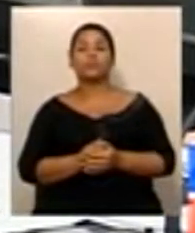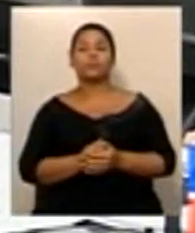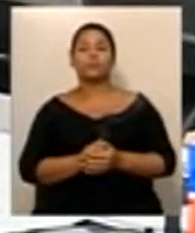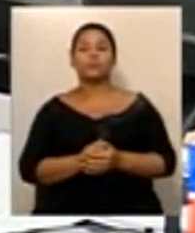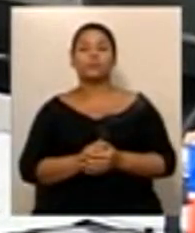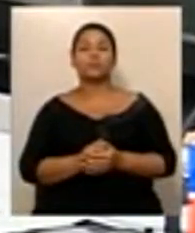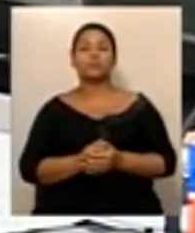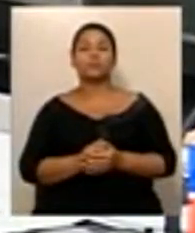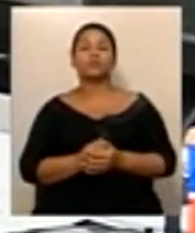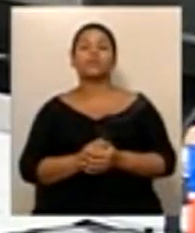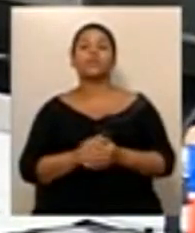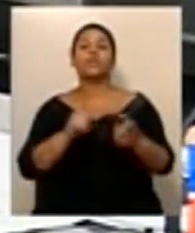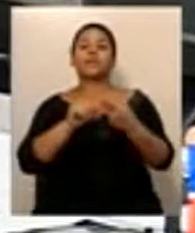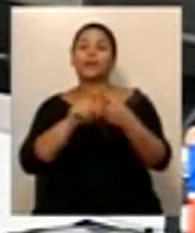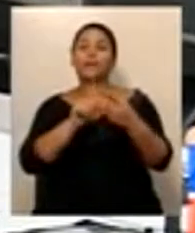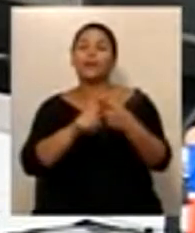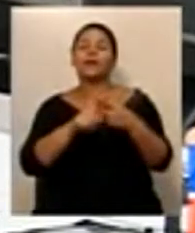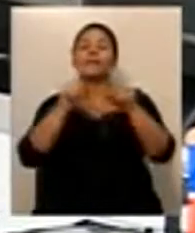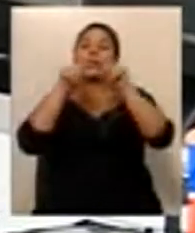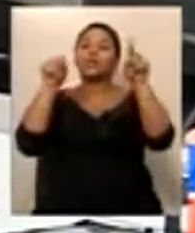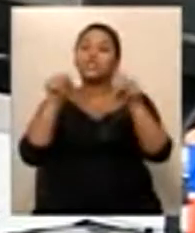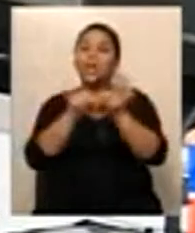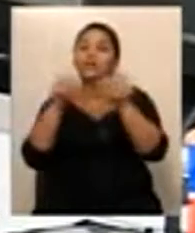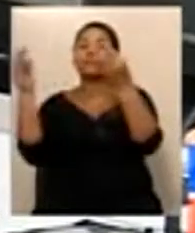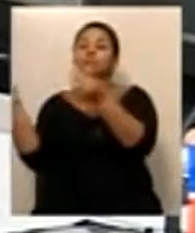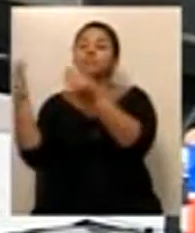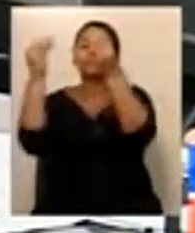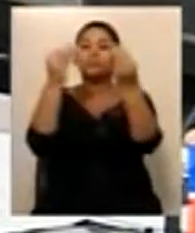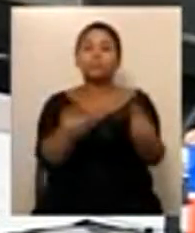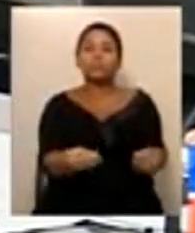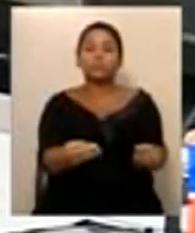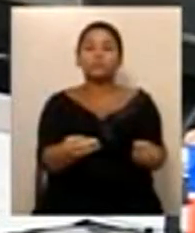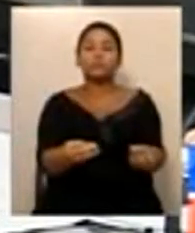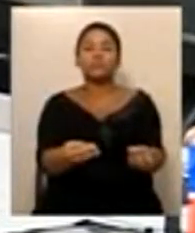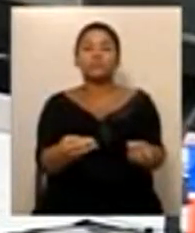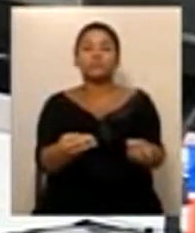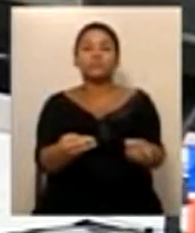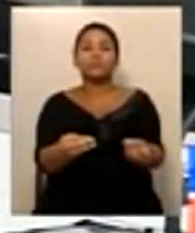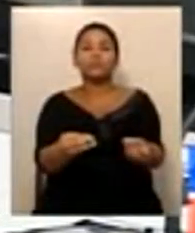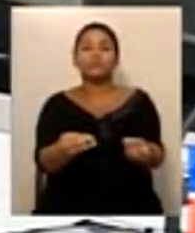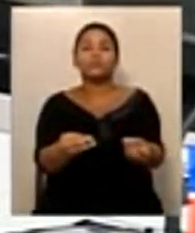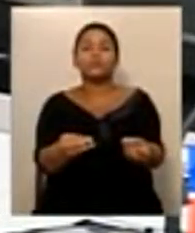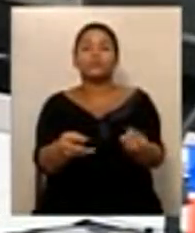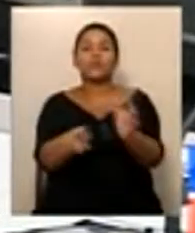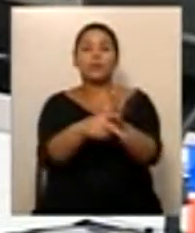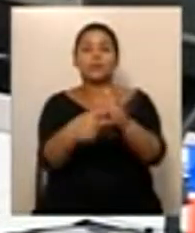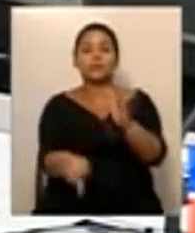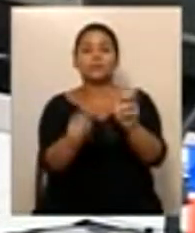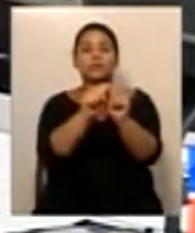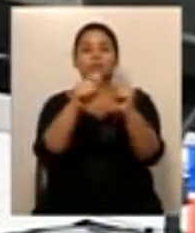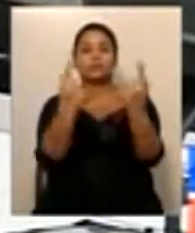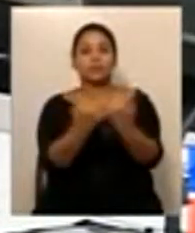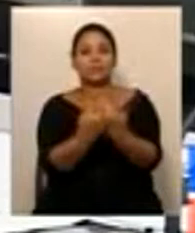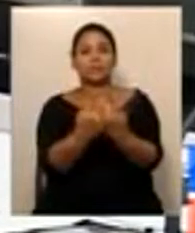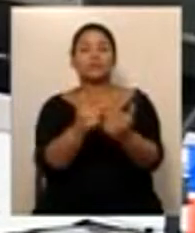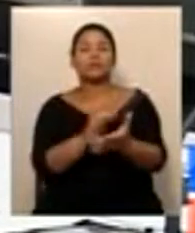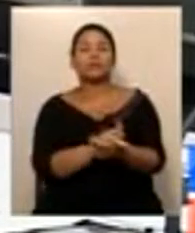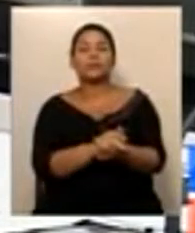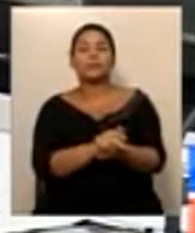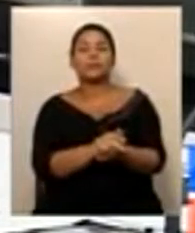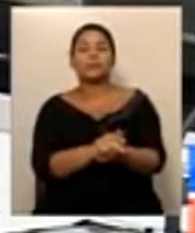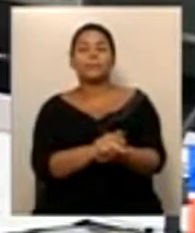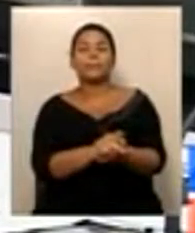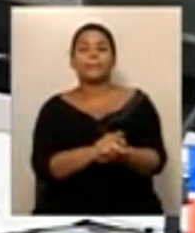projeto também cuidando do reajuste dos procuradores autárquicos que estão sendo esquecidos